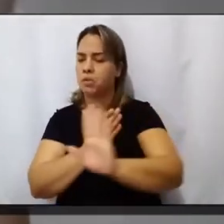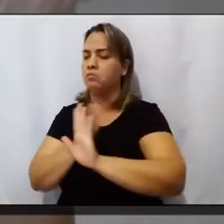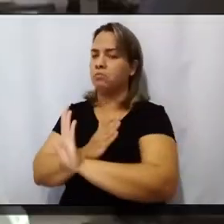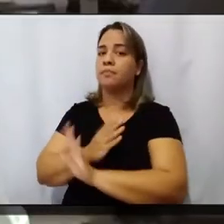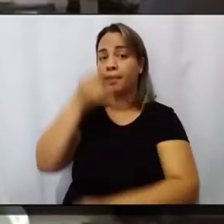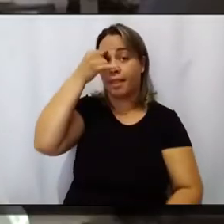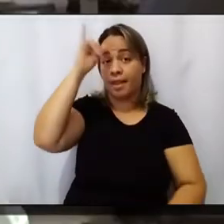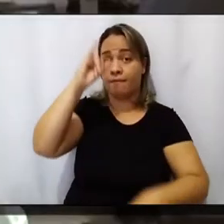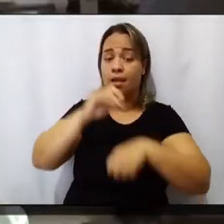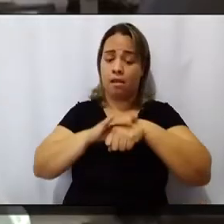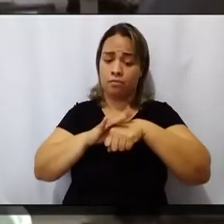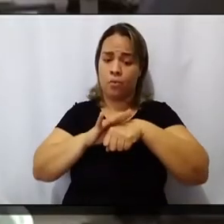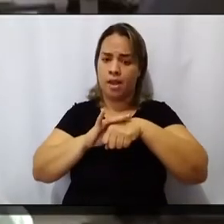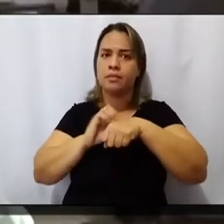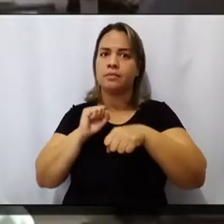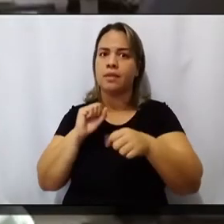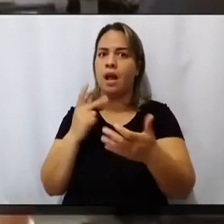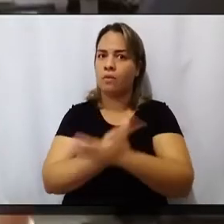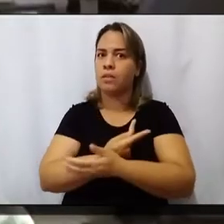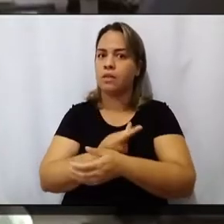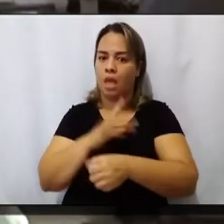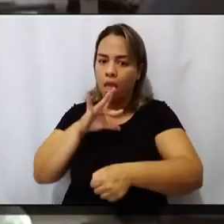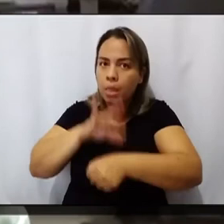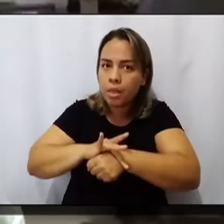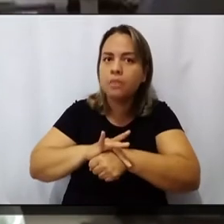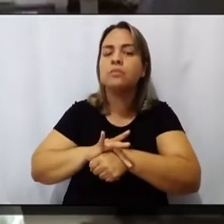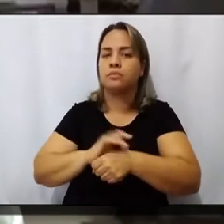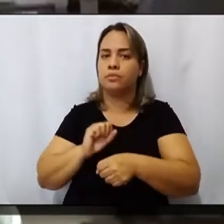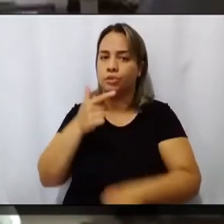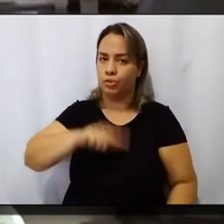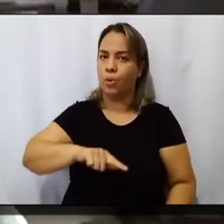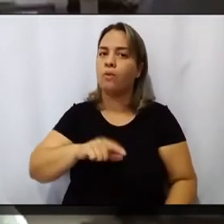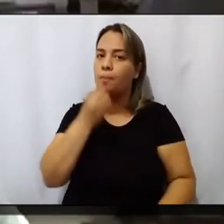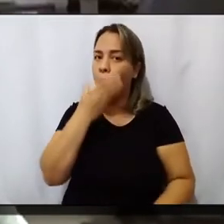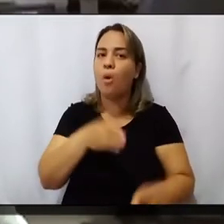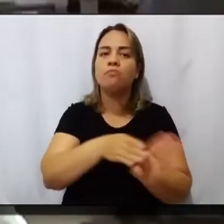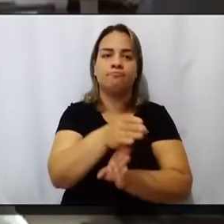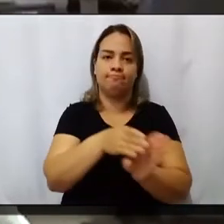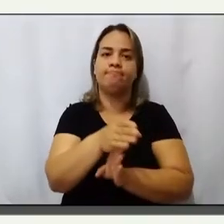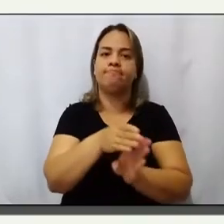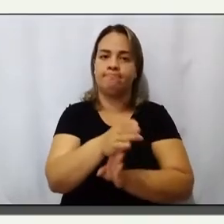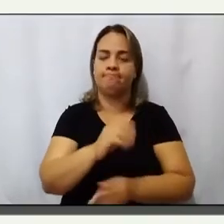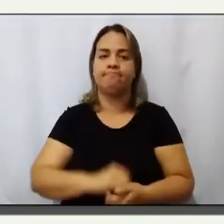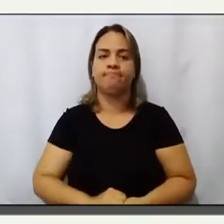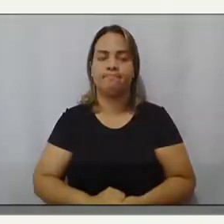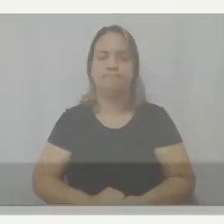evitar uma possível reinfecção. Eu acho que isso, nesse momento, é válido recomendar.